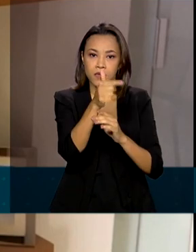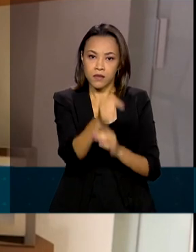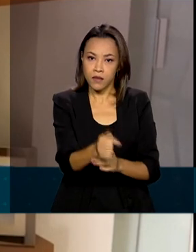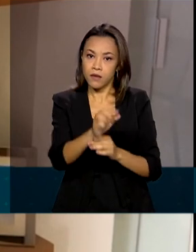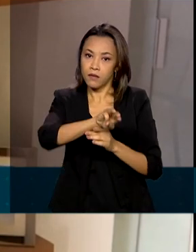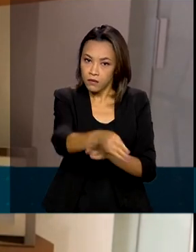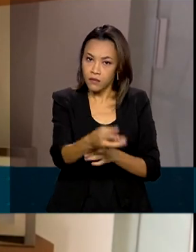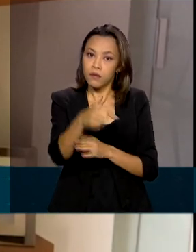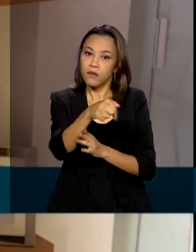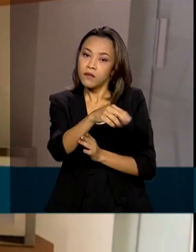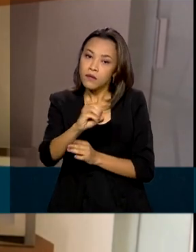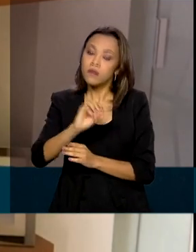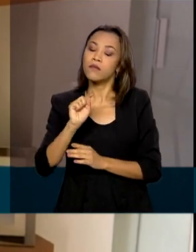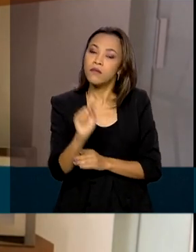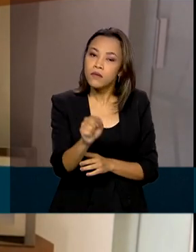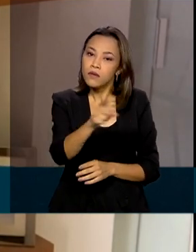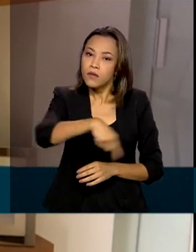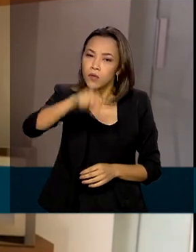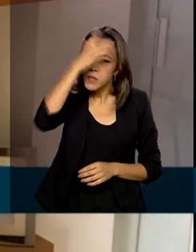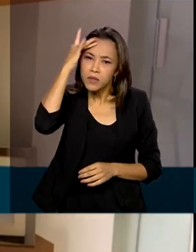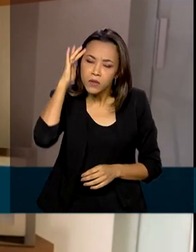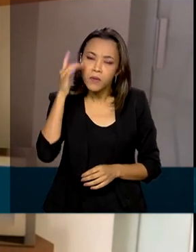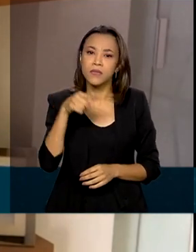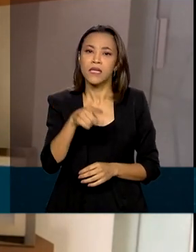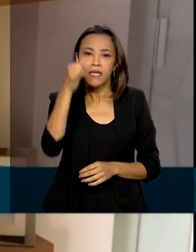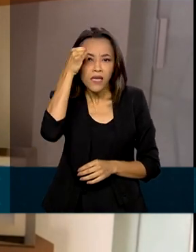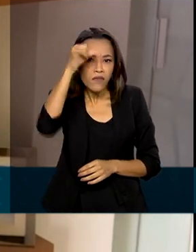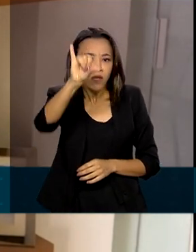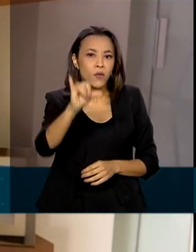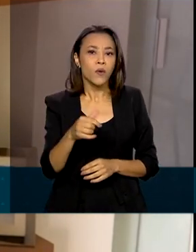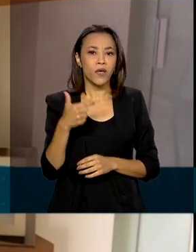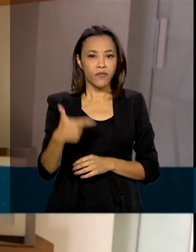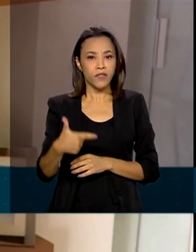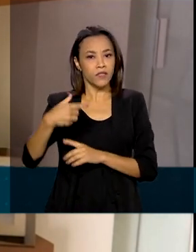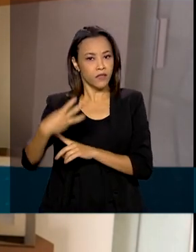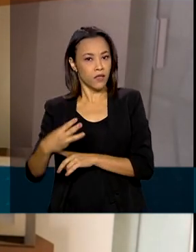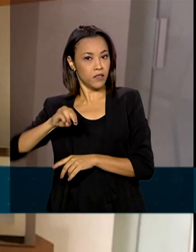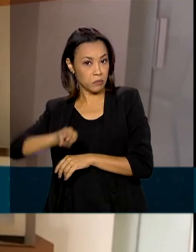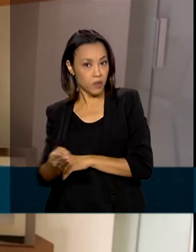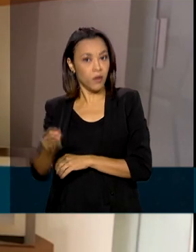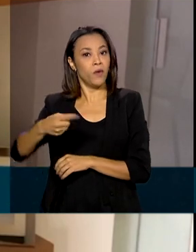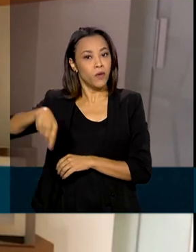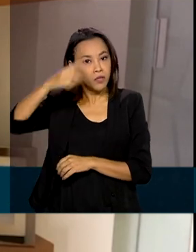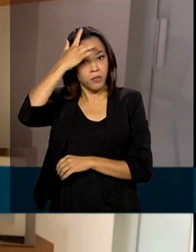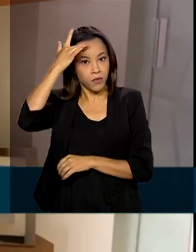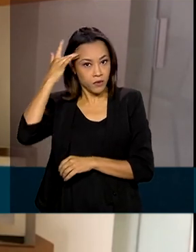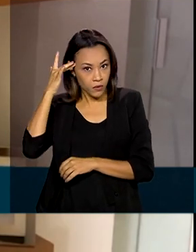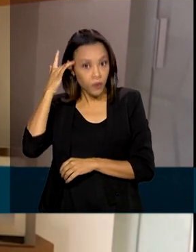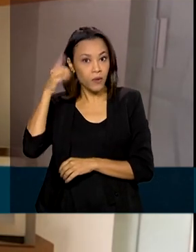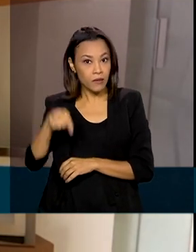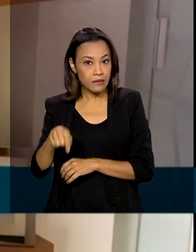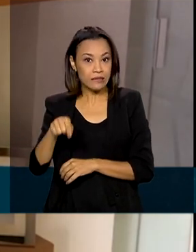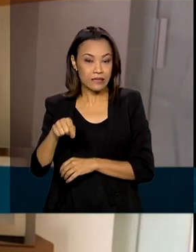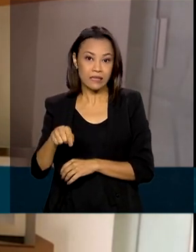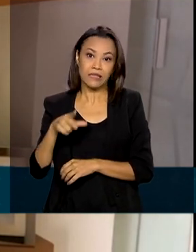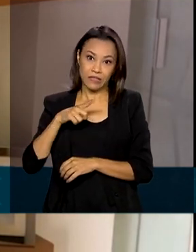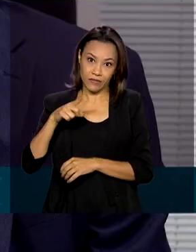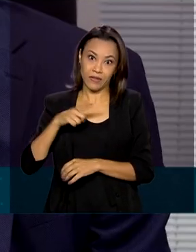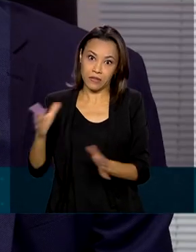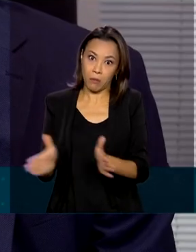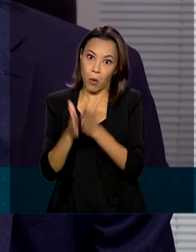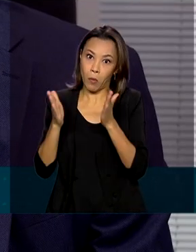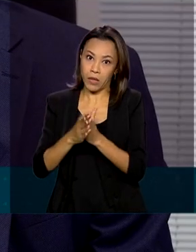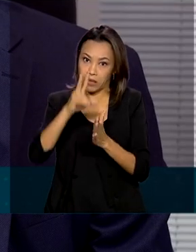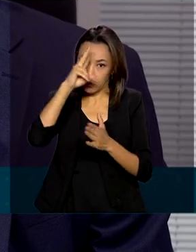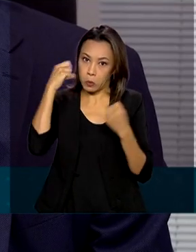mil pessoas e impediu que pelo menos 23 milhões de brasileiros entrassem na extrema pobreza.